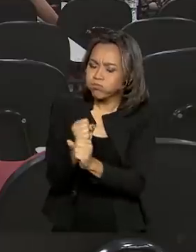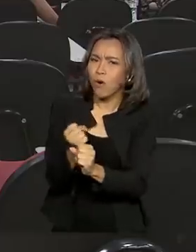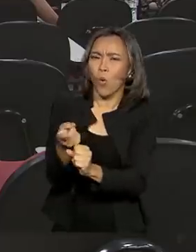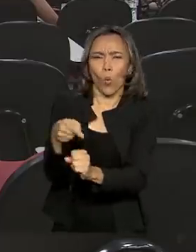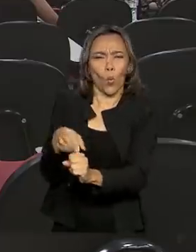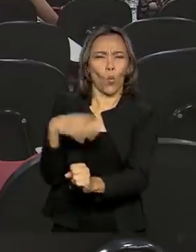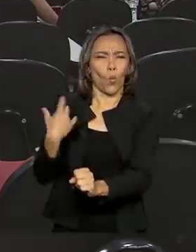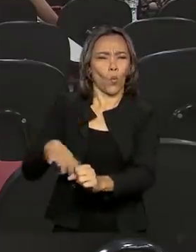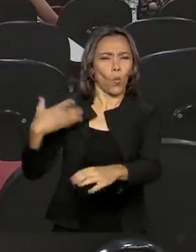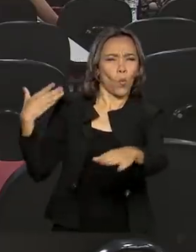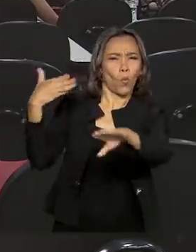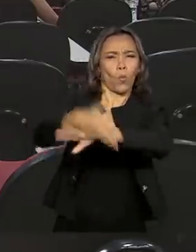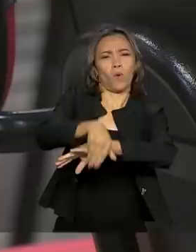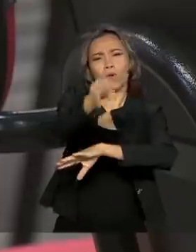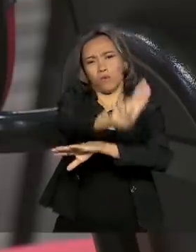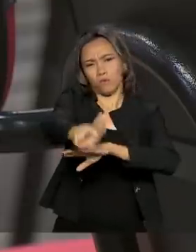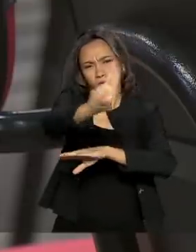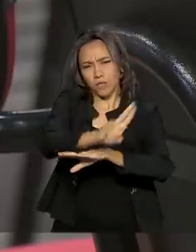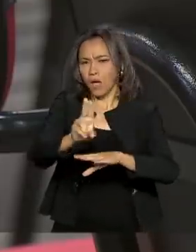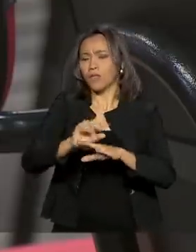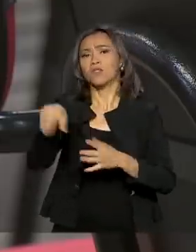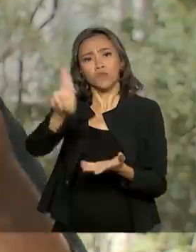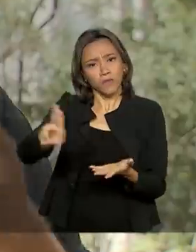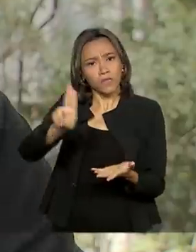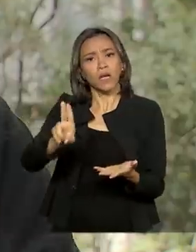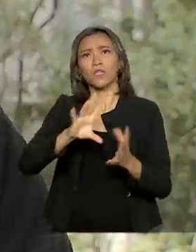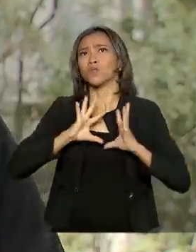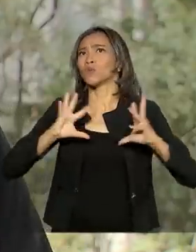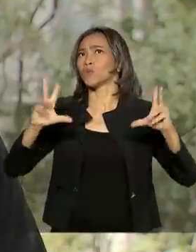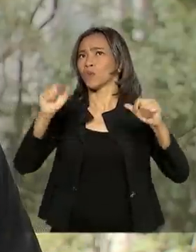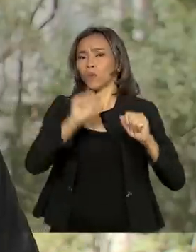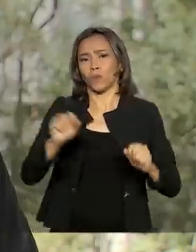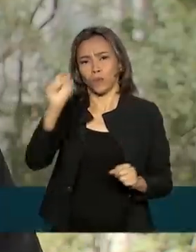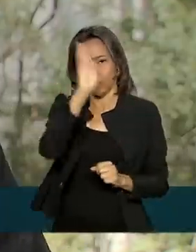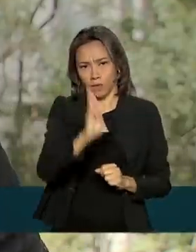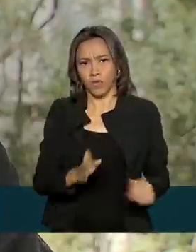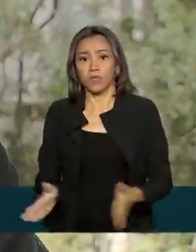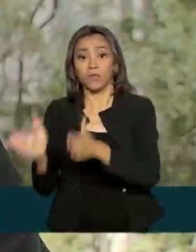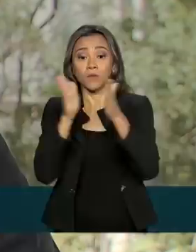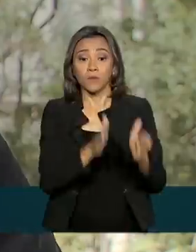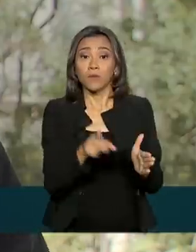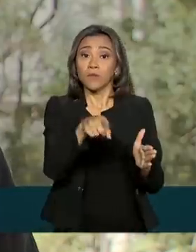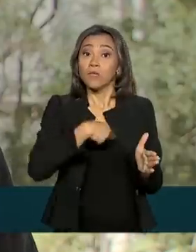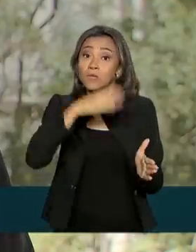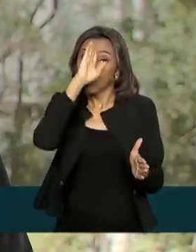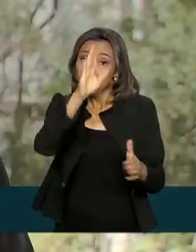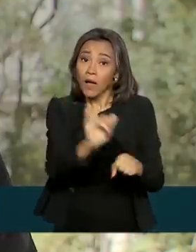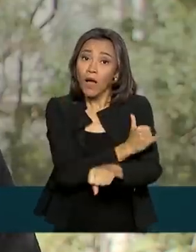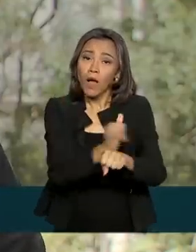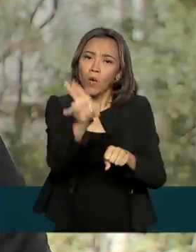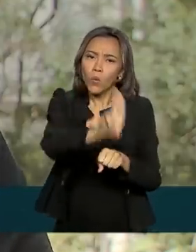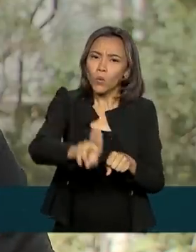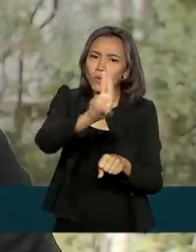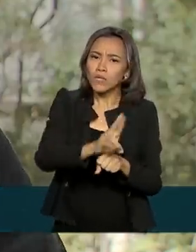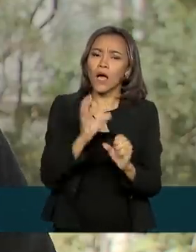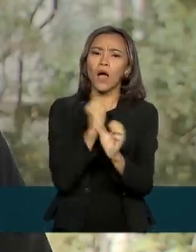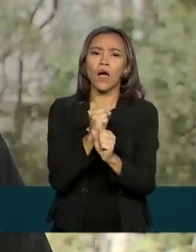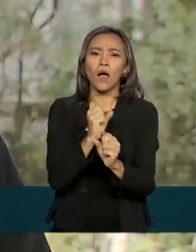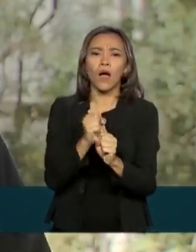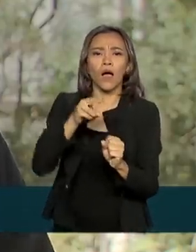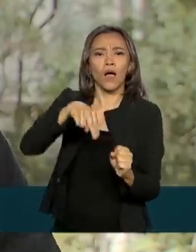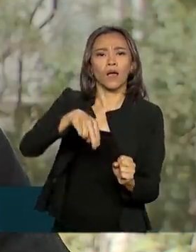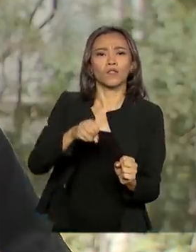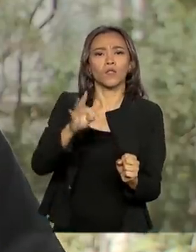para as faculdades e universidades de todo o país. As principais formas de usar a nota do Enem 2019 para ingressar em uma